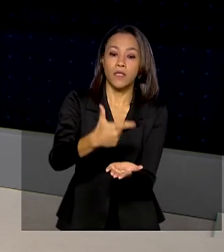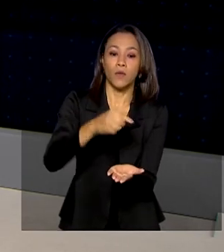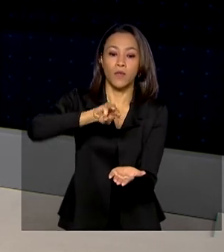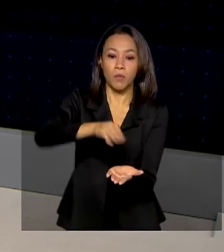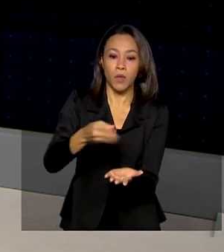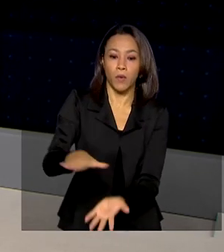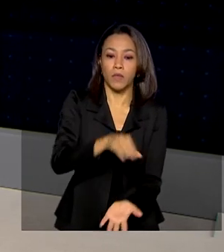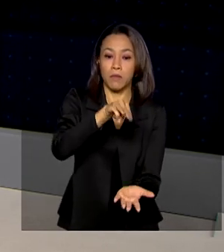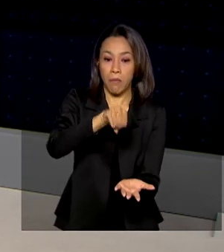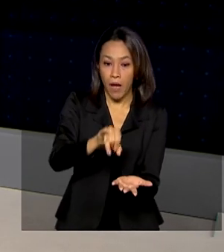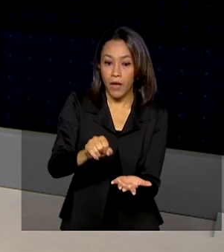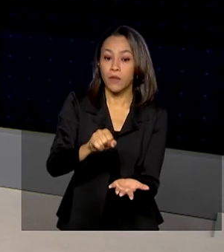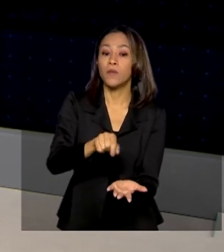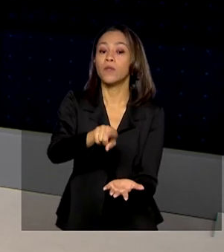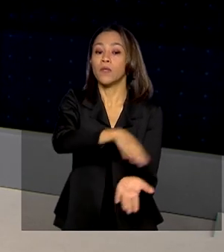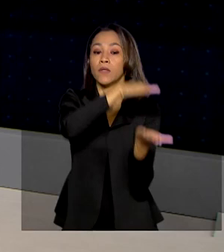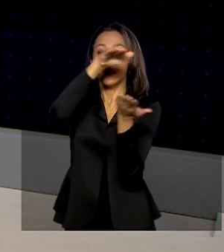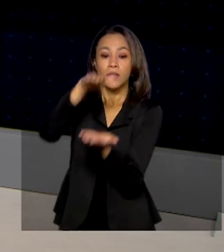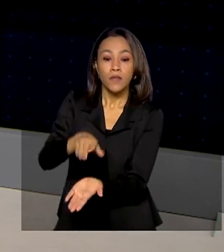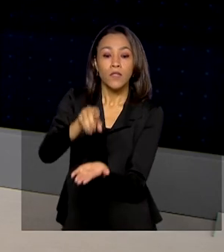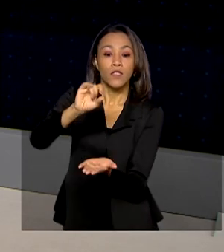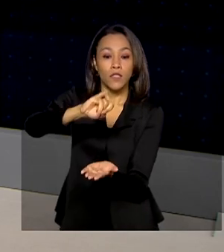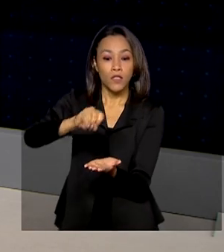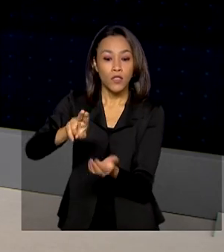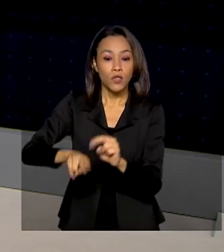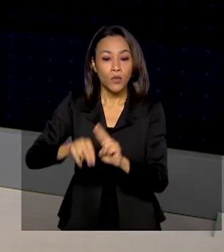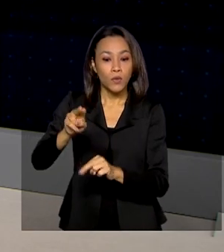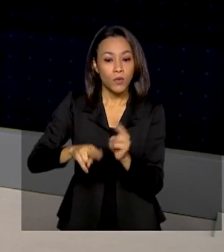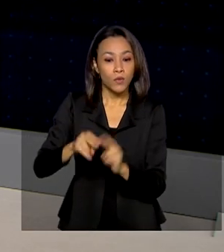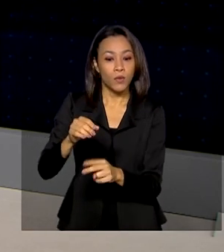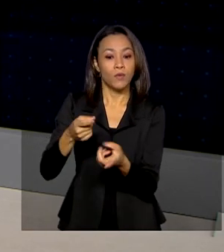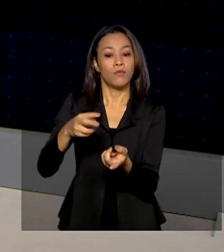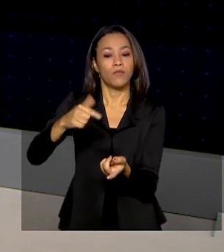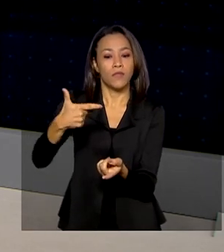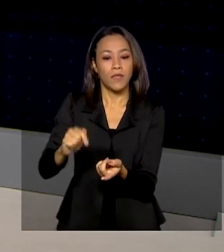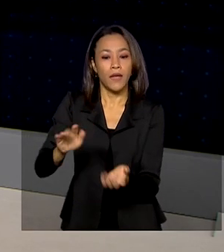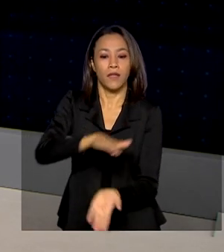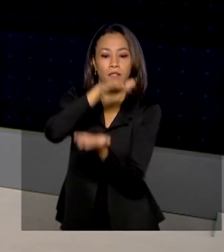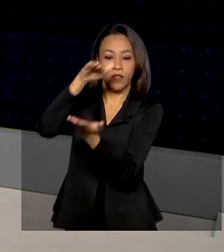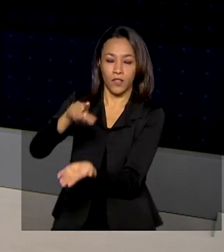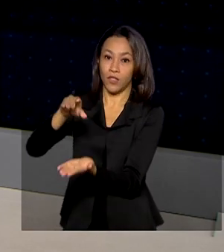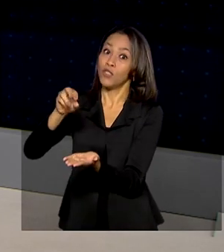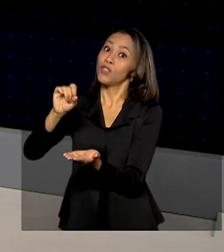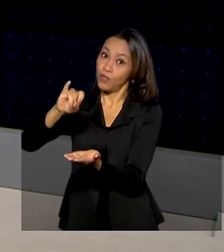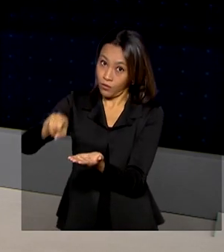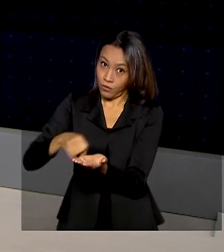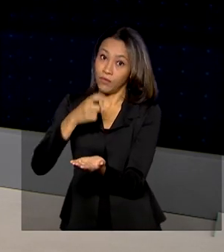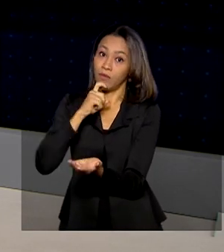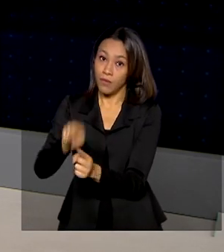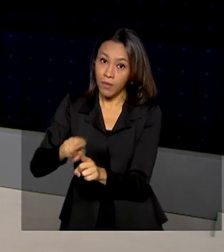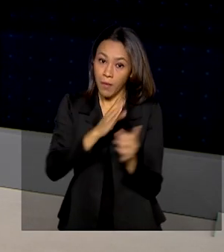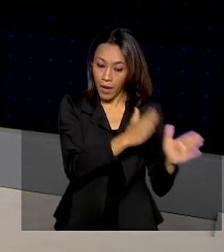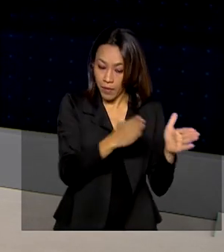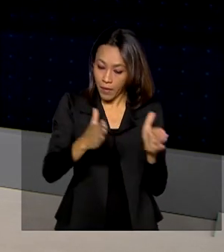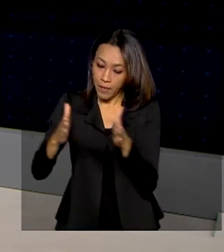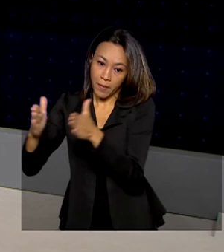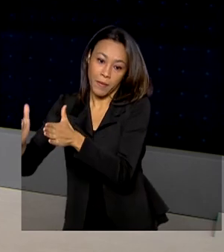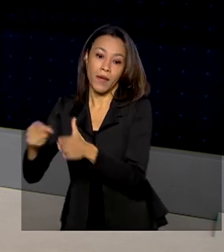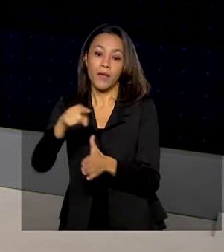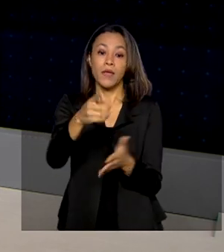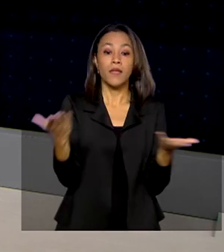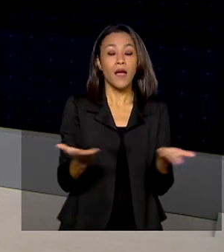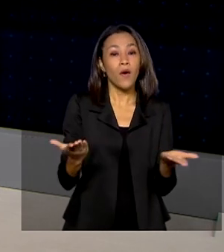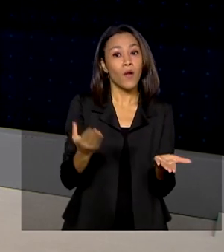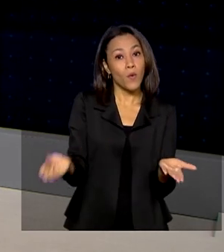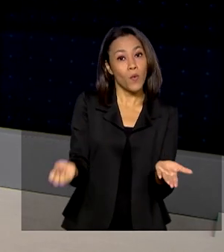junho, R$ 27 milhões. E julho, 16,6 milhões. E a partir do segundo semestre, com a incorporação da